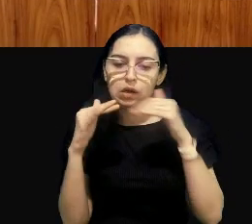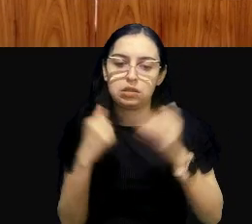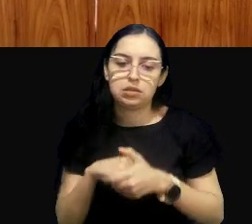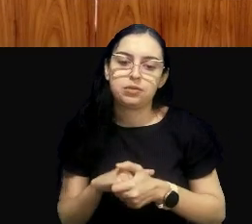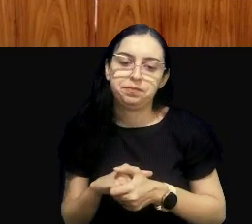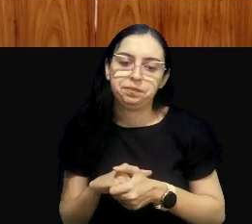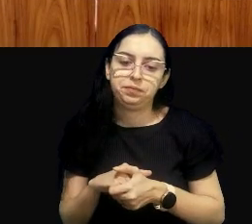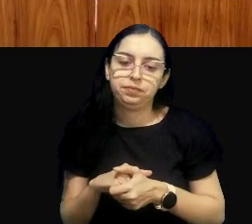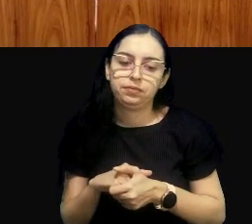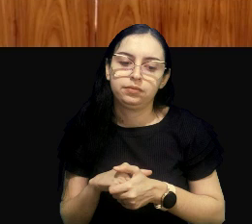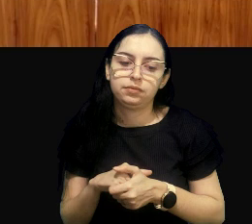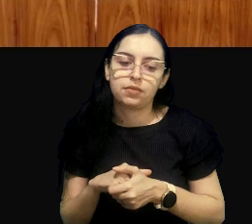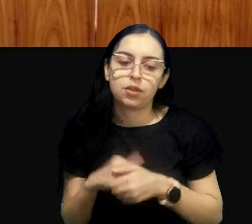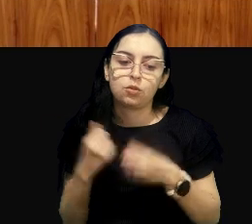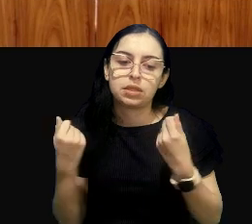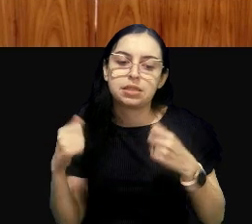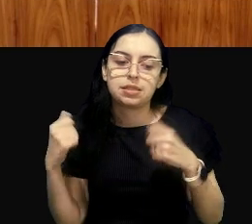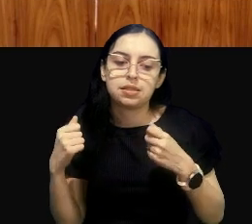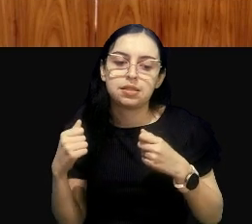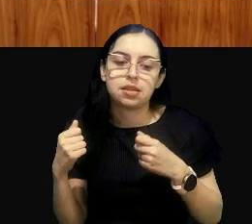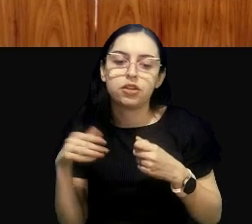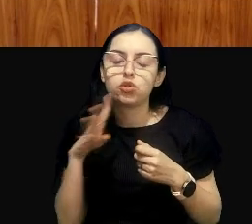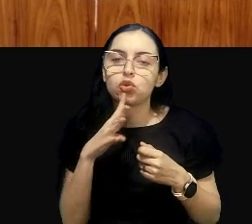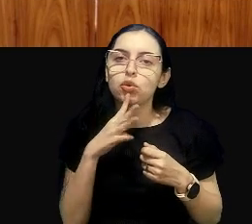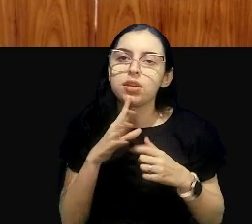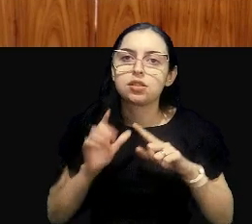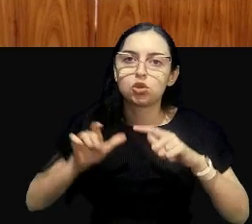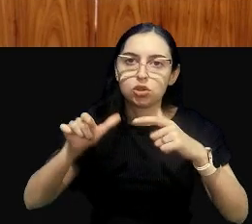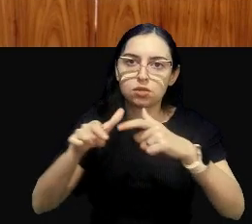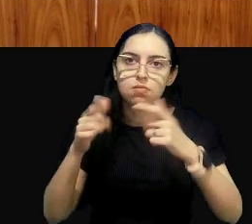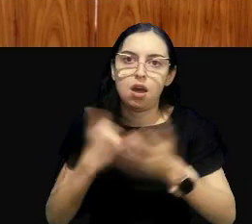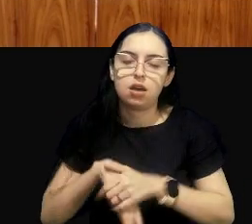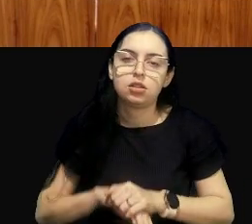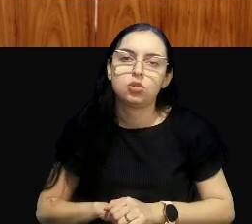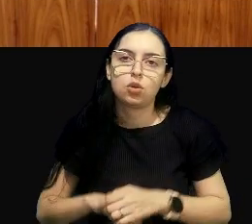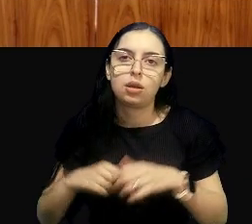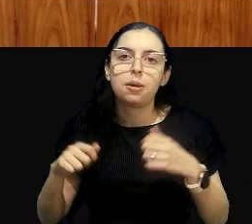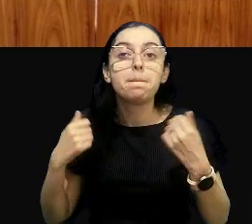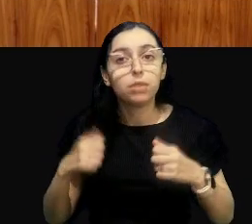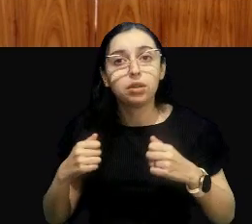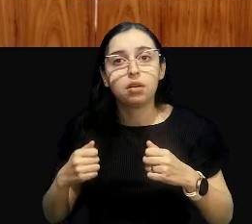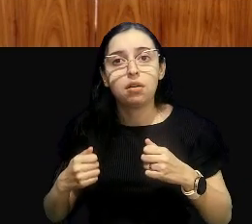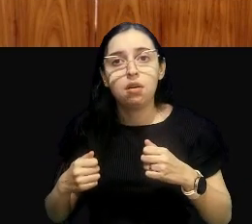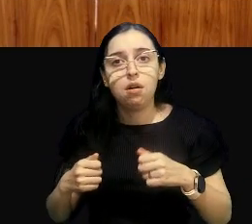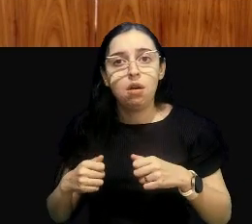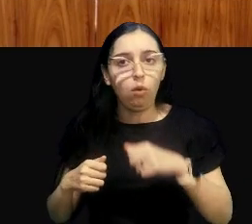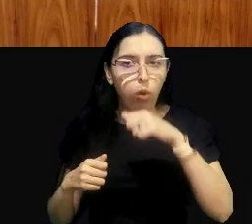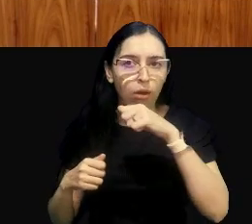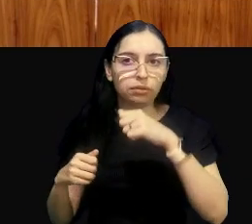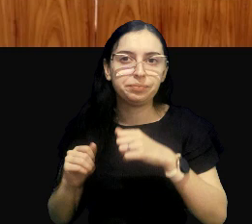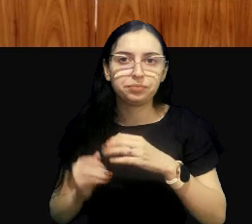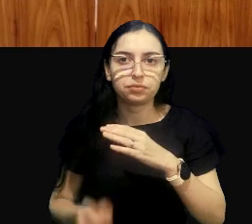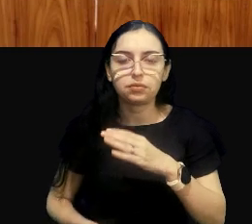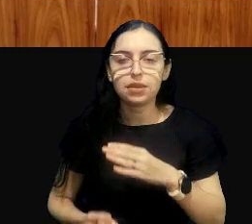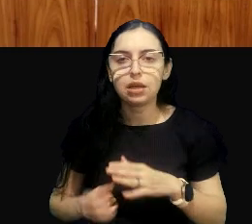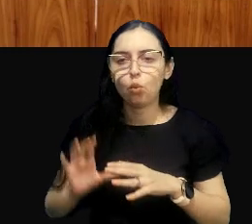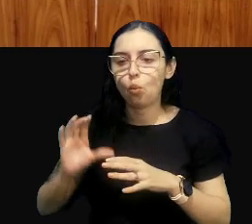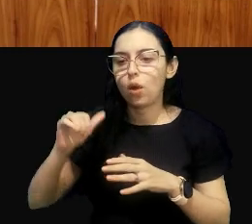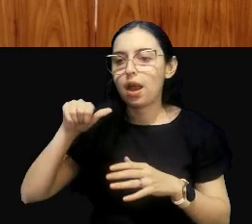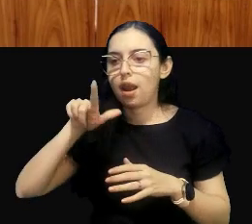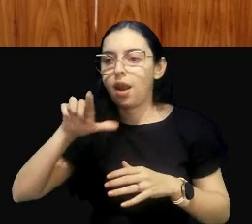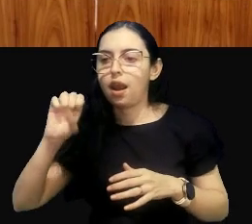e a necessidade justamente de se conhecer o ambiente para poder colocar classes tangíveis ali, não